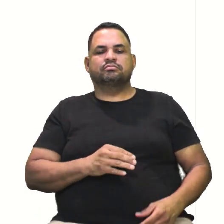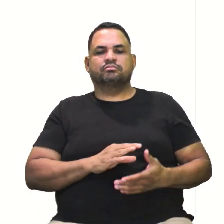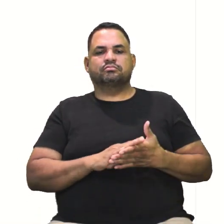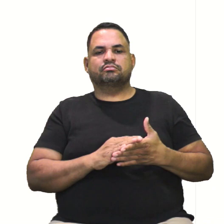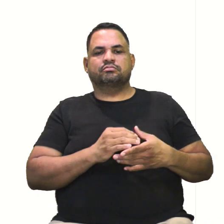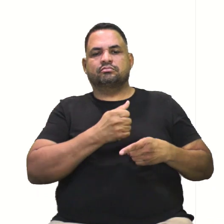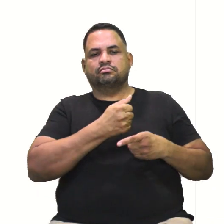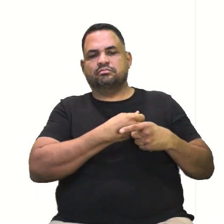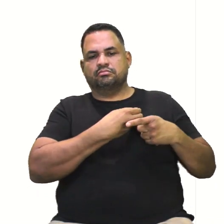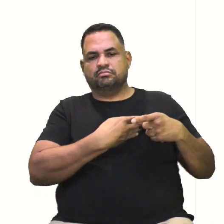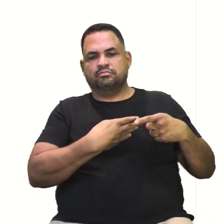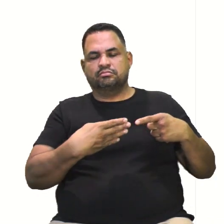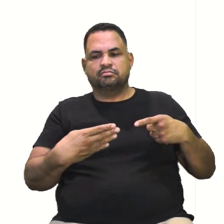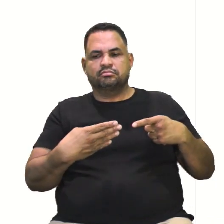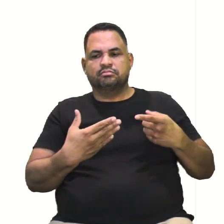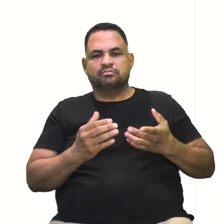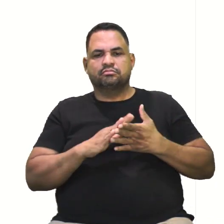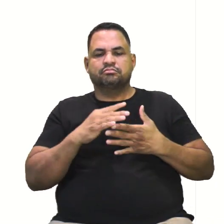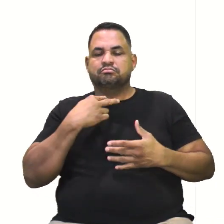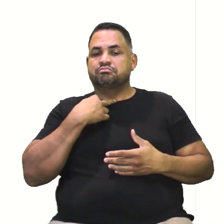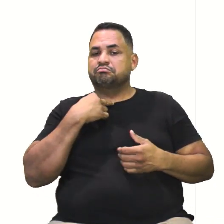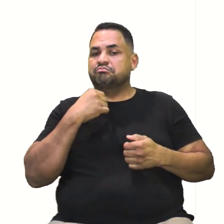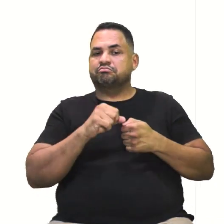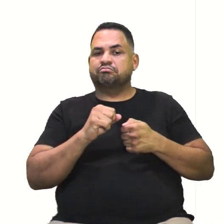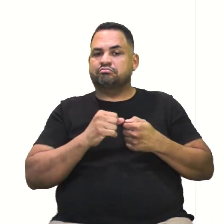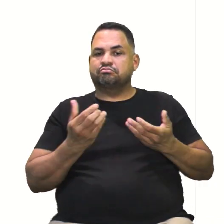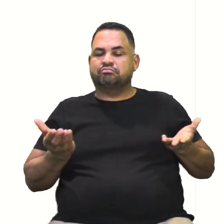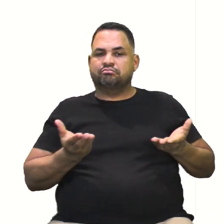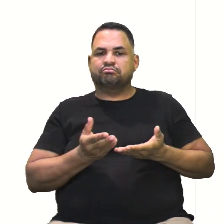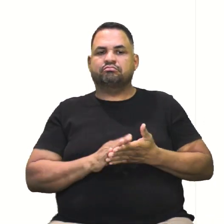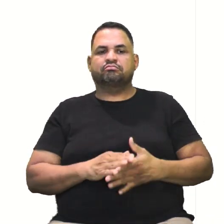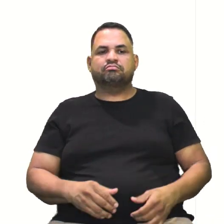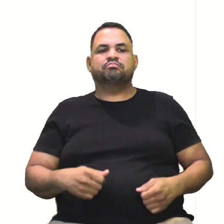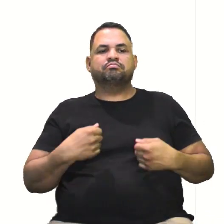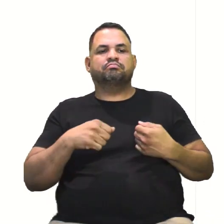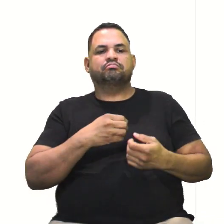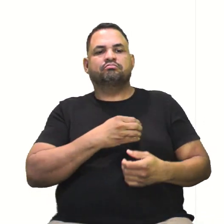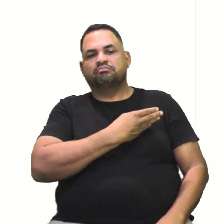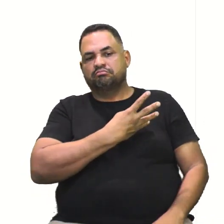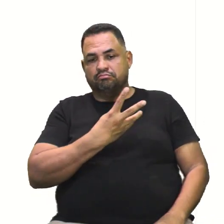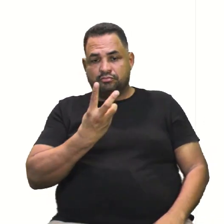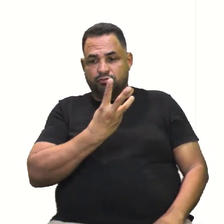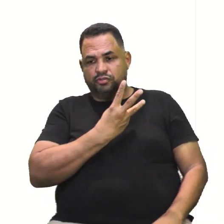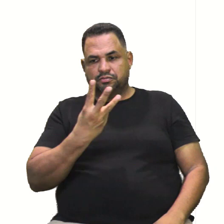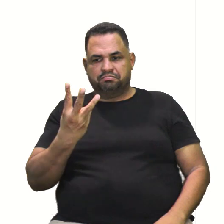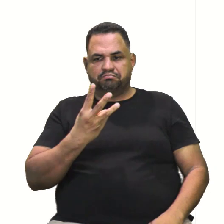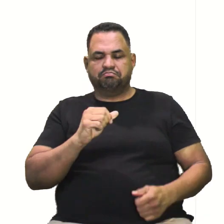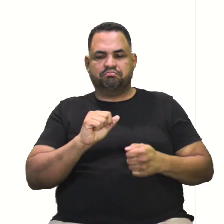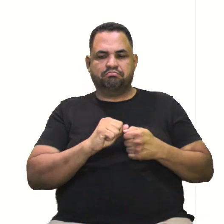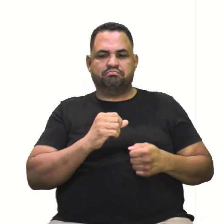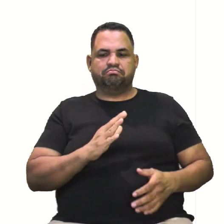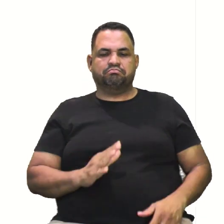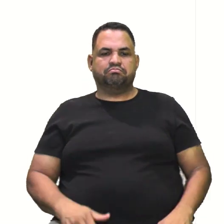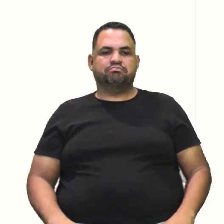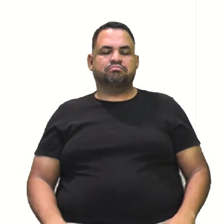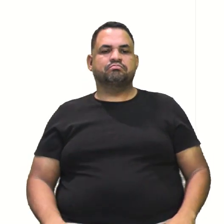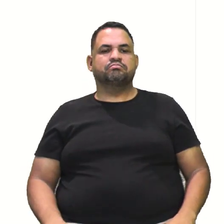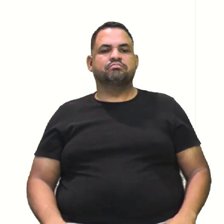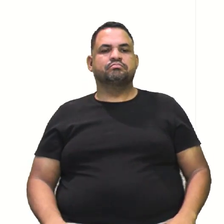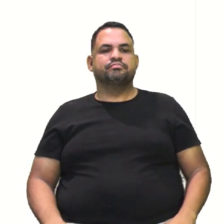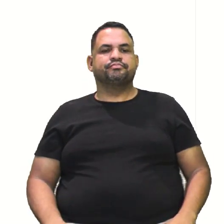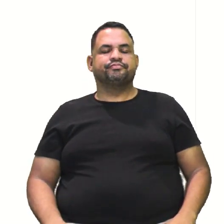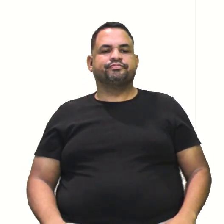dividir por 144. Mas eu não posso fazer isso só aqui. Eu tenho que fazer aqui e eu tenho que fazer aqui também.